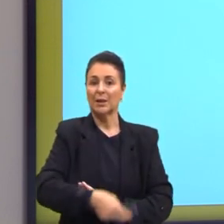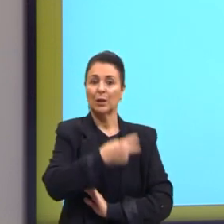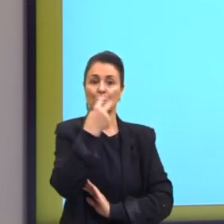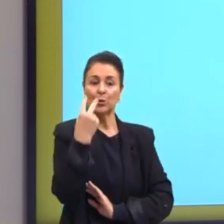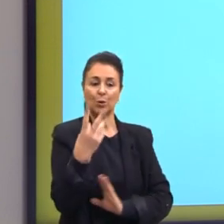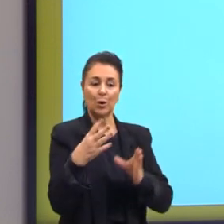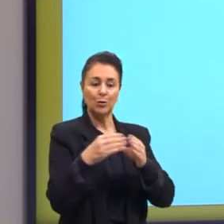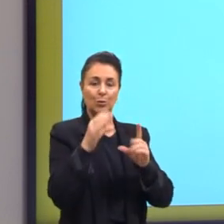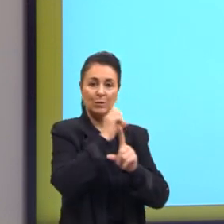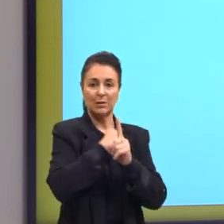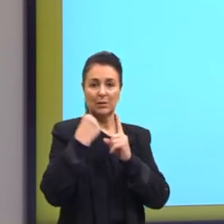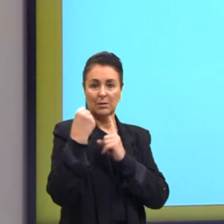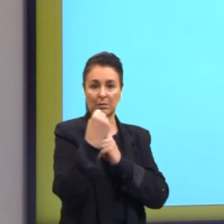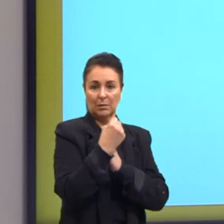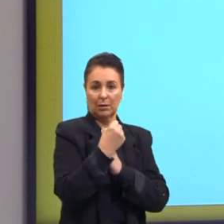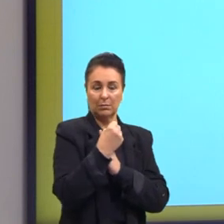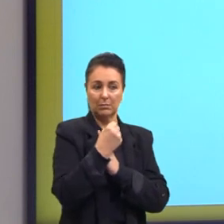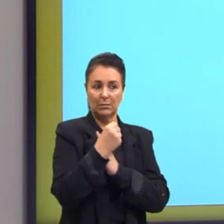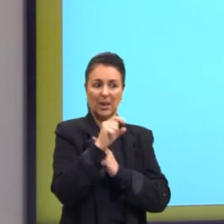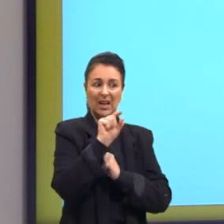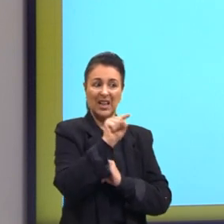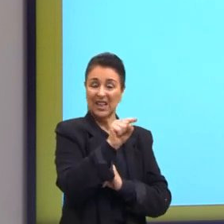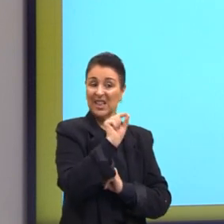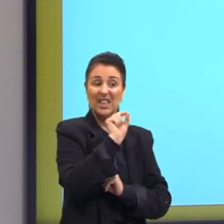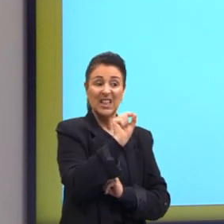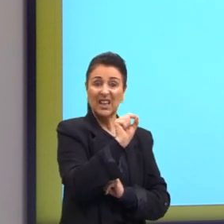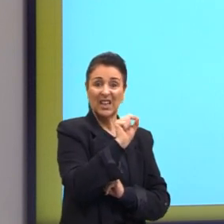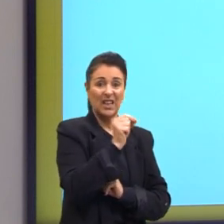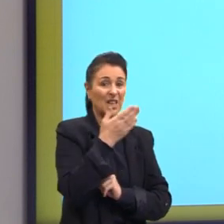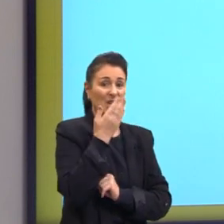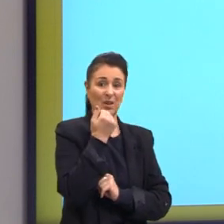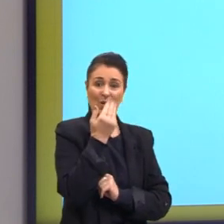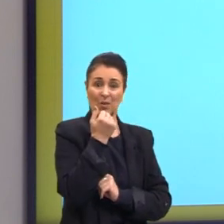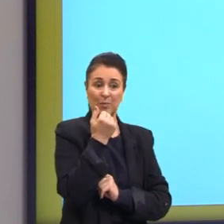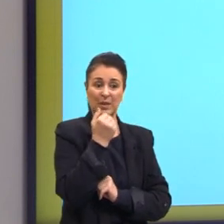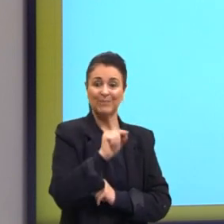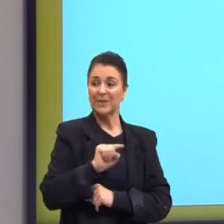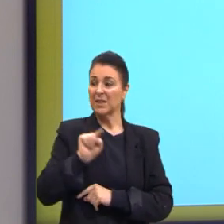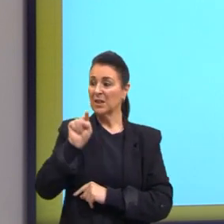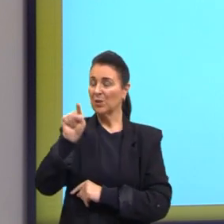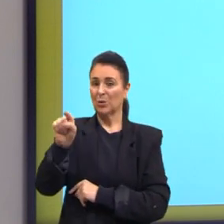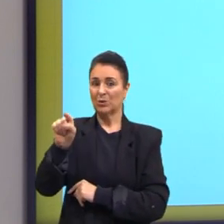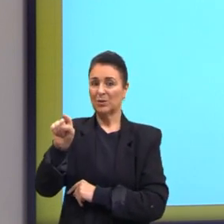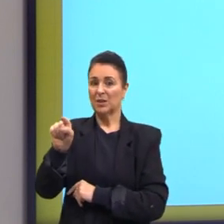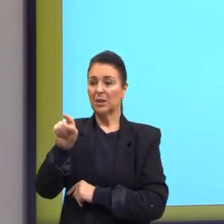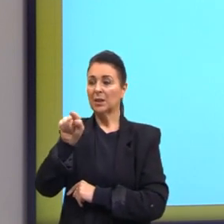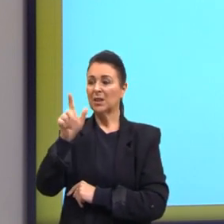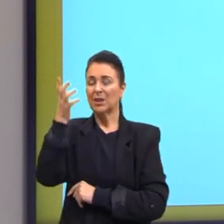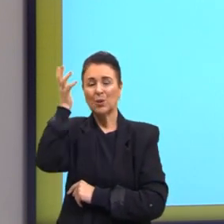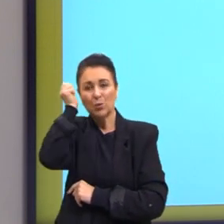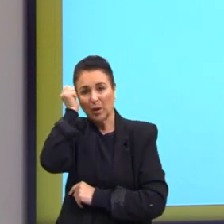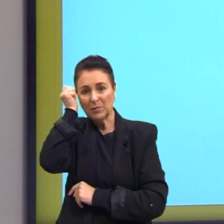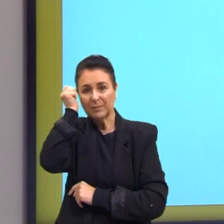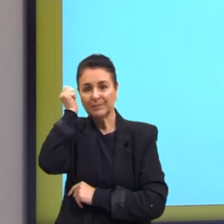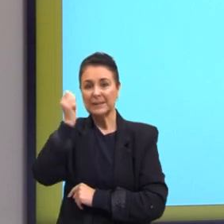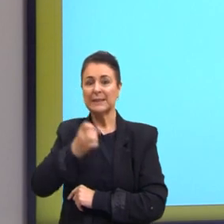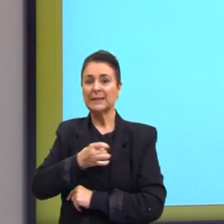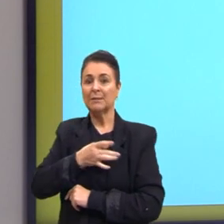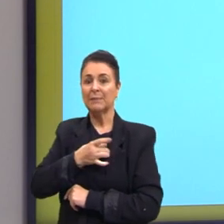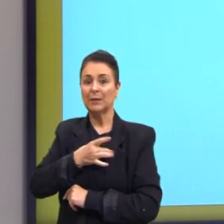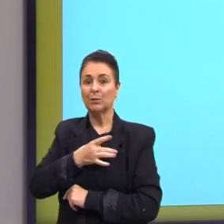classes sociais. As do que não comem e as dos que não dormem com medo da